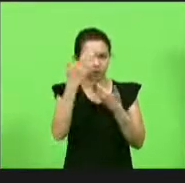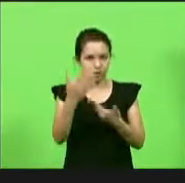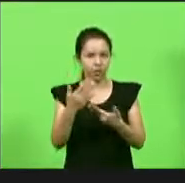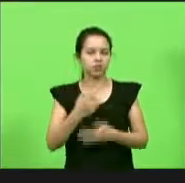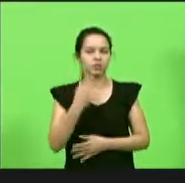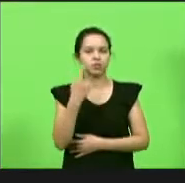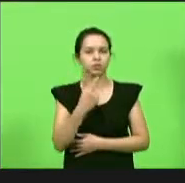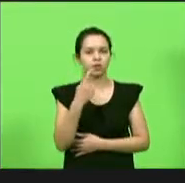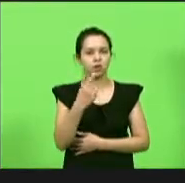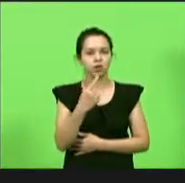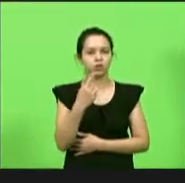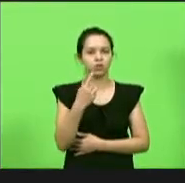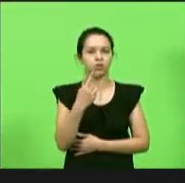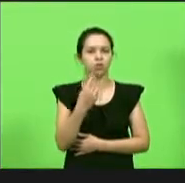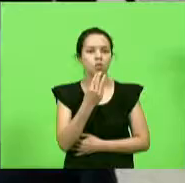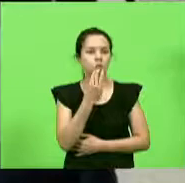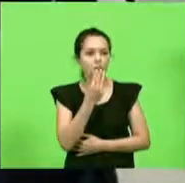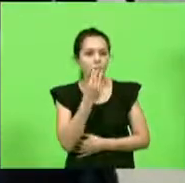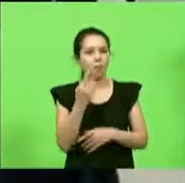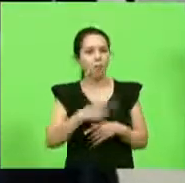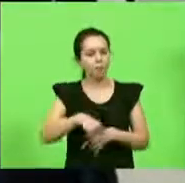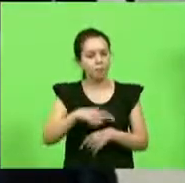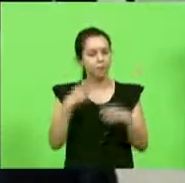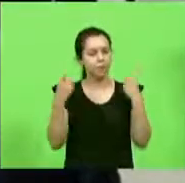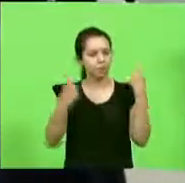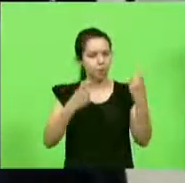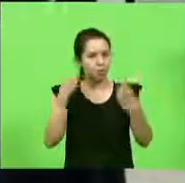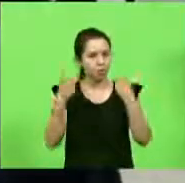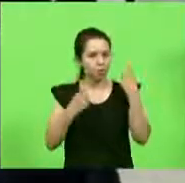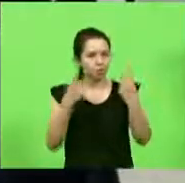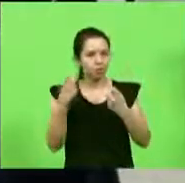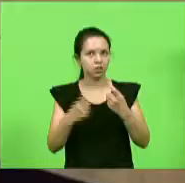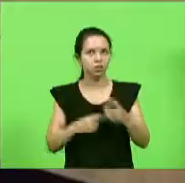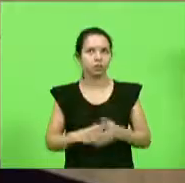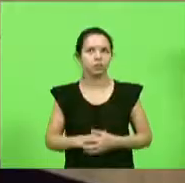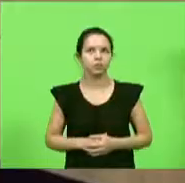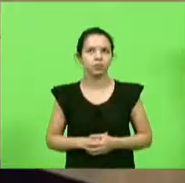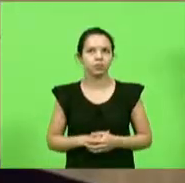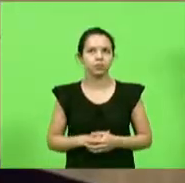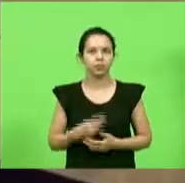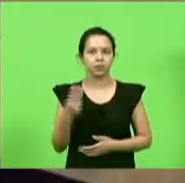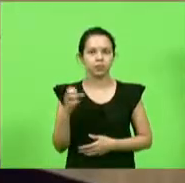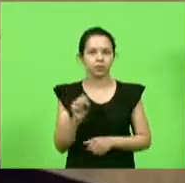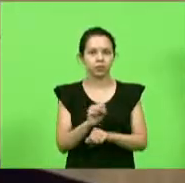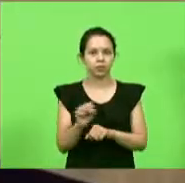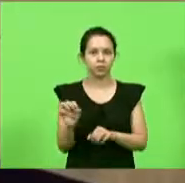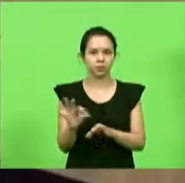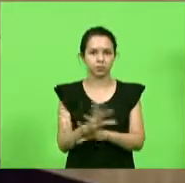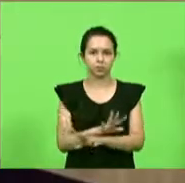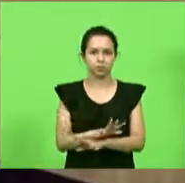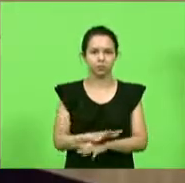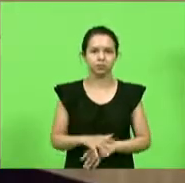Sopelsa porque é uma preocupação isso não afeta 30 segundos para concluir deputado